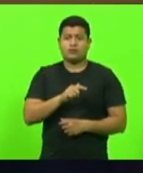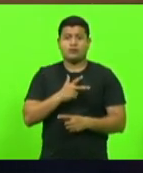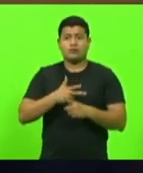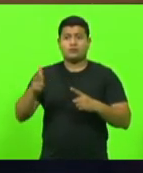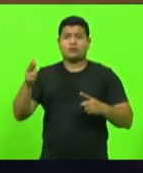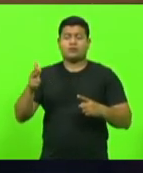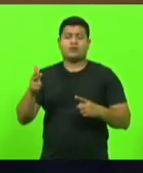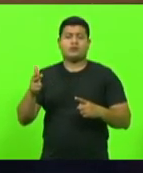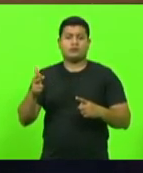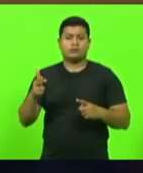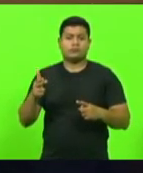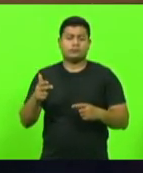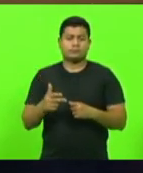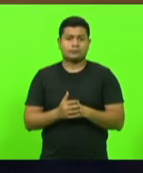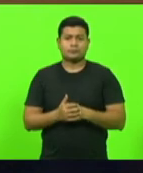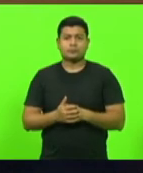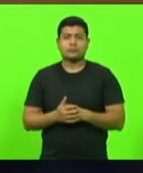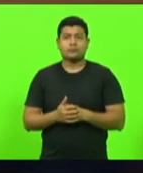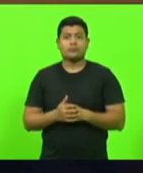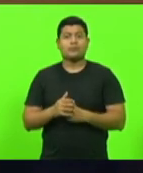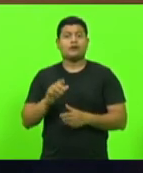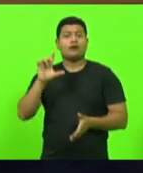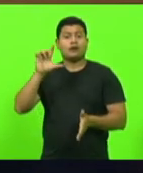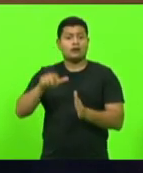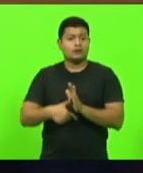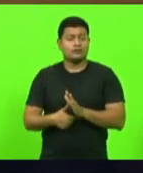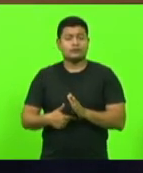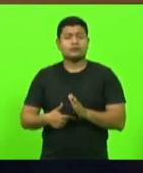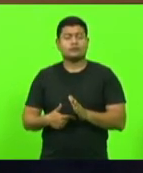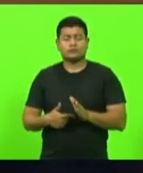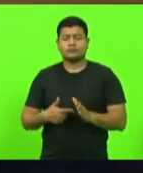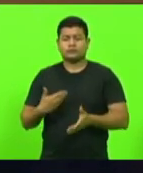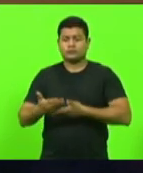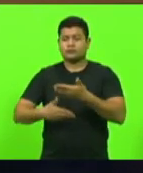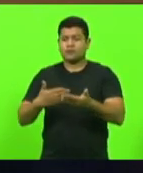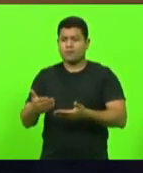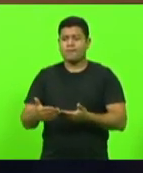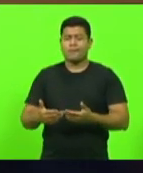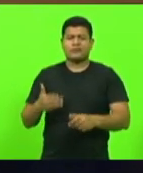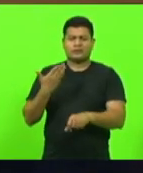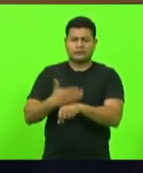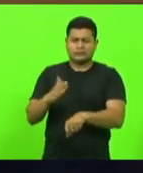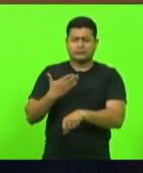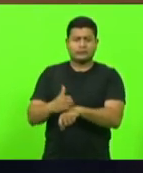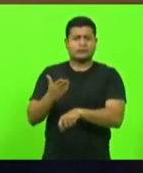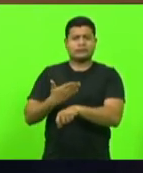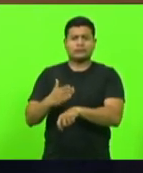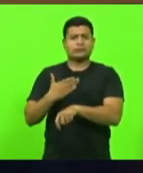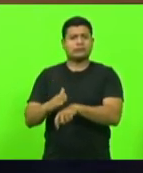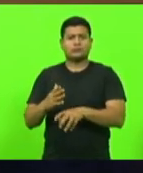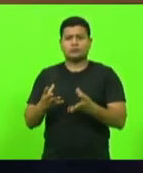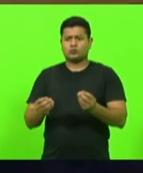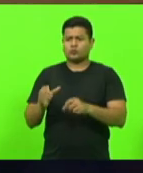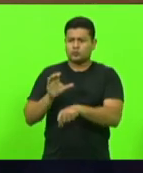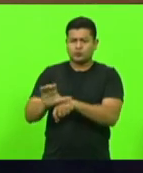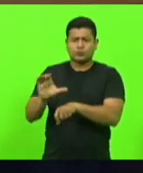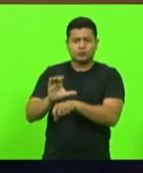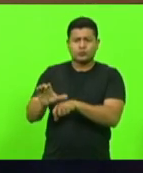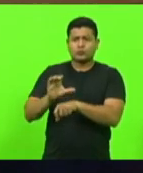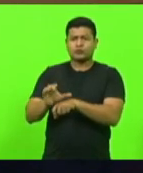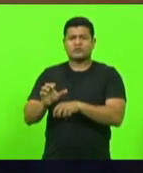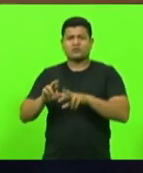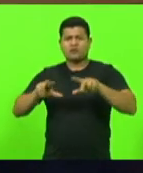passamos e foi só vitória com suor treinos infendáveis cursos mais cursos